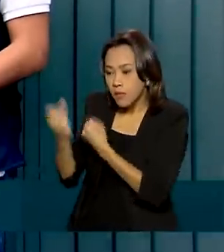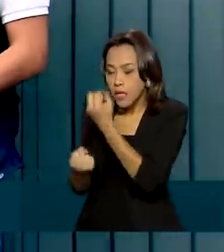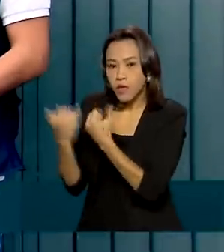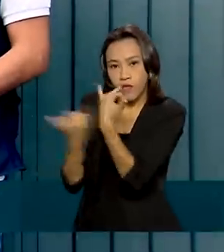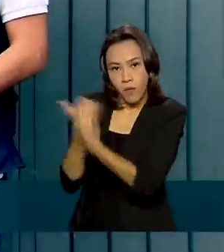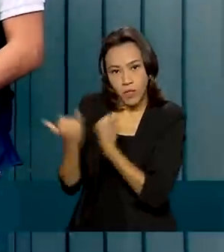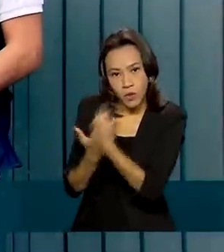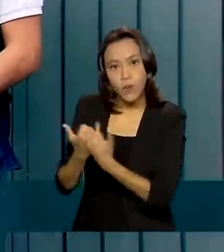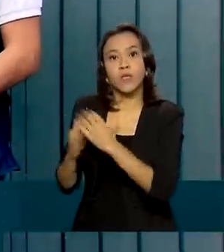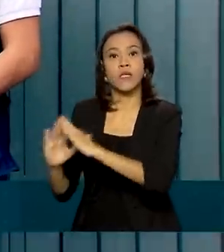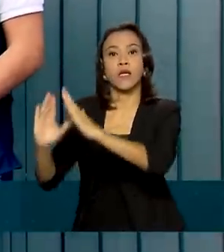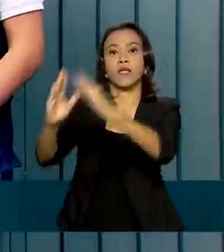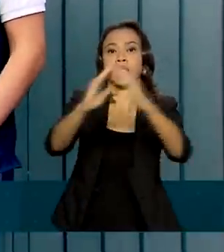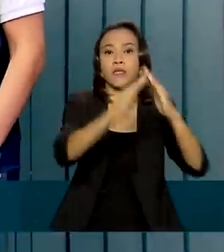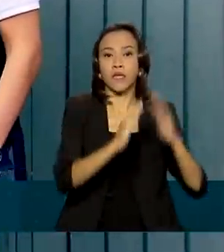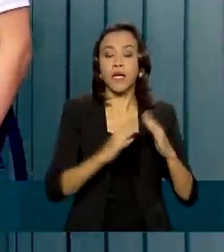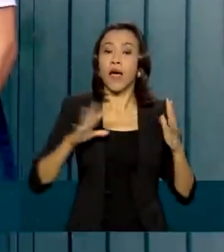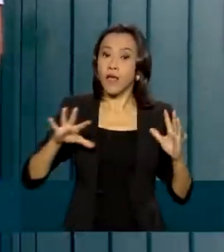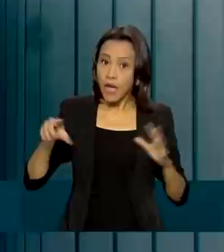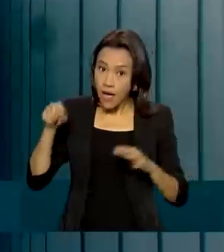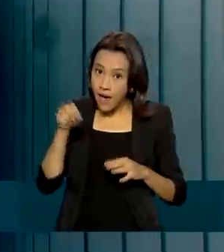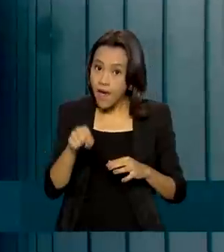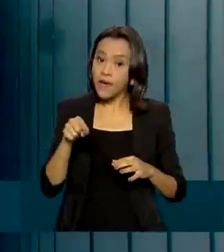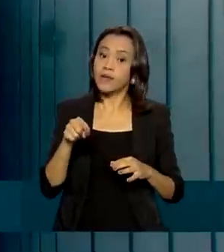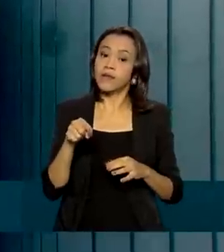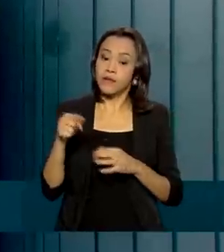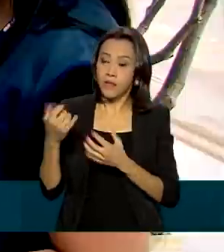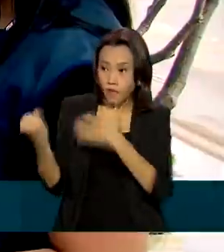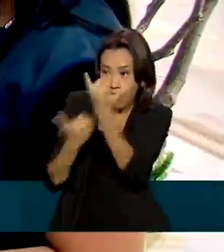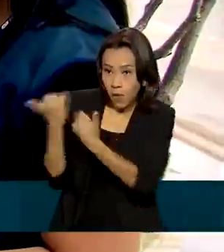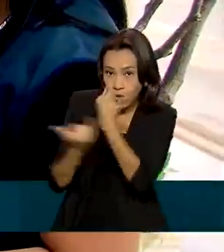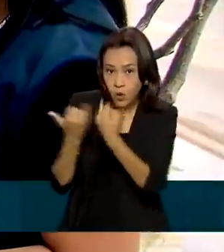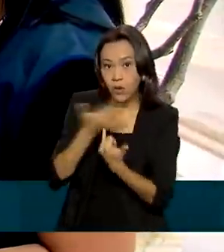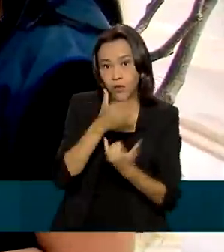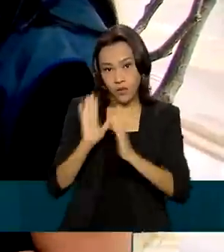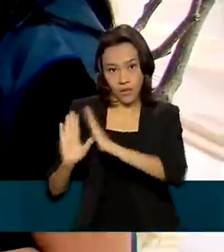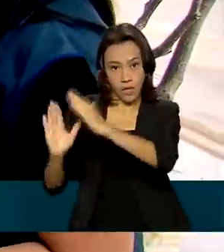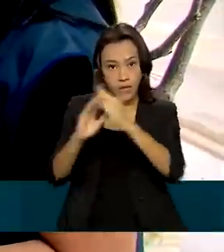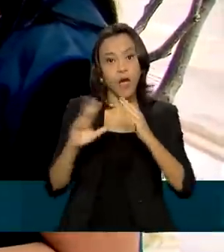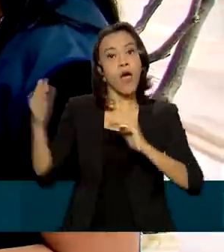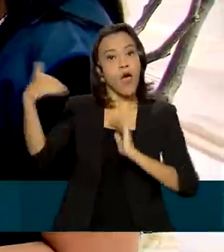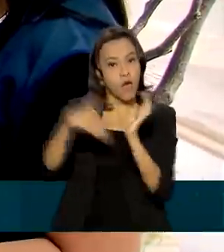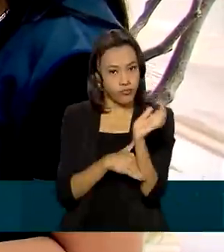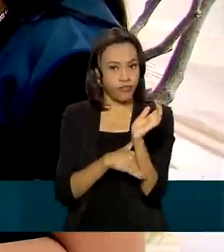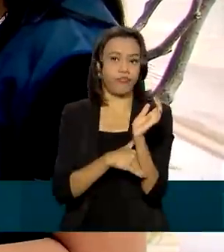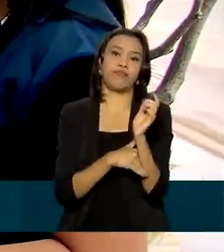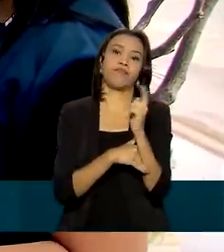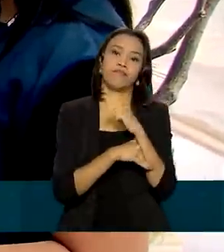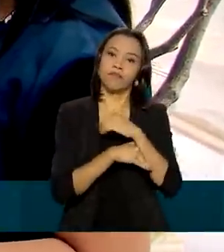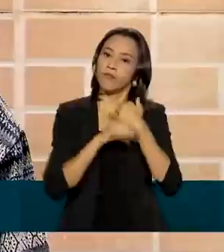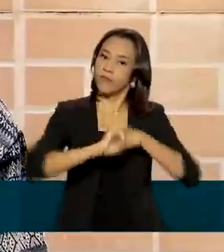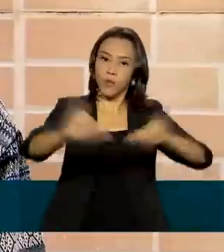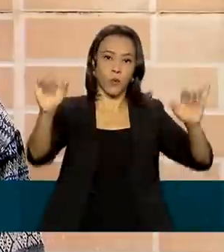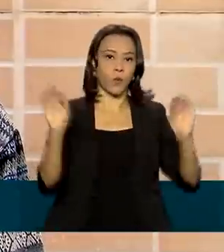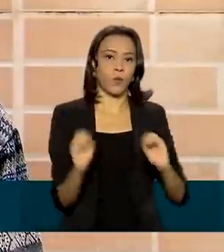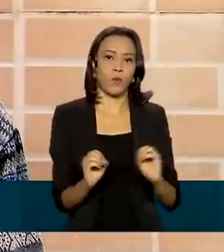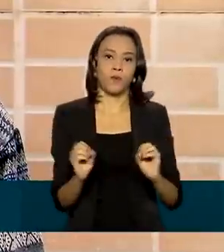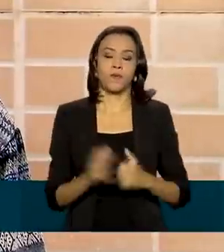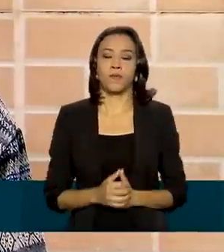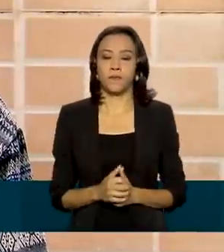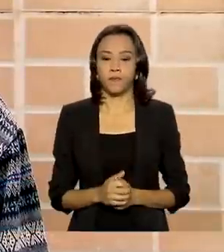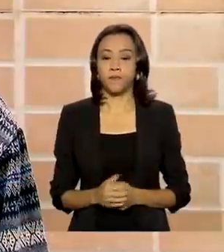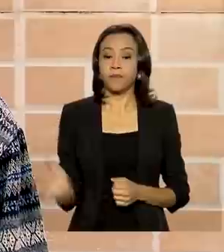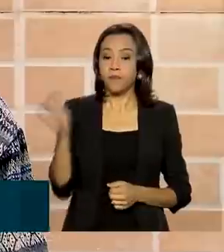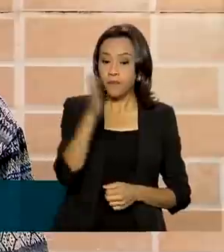residências. As informações prestadas pelos moradores são confidenciais e sigilosas. Se a